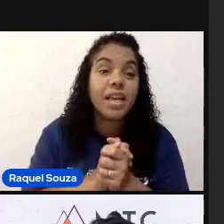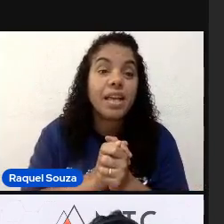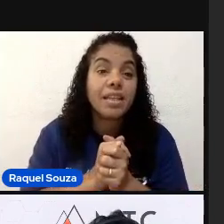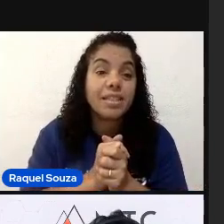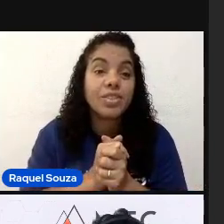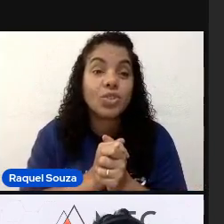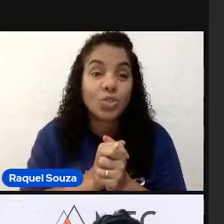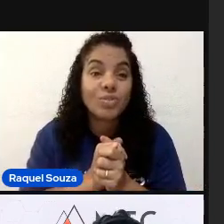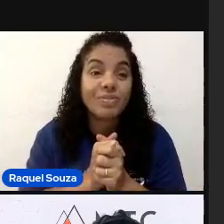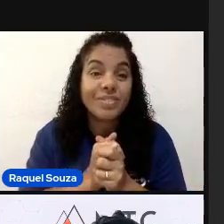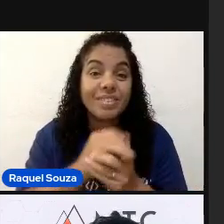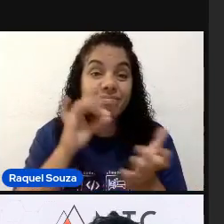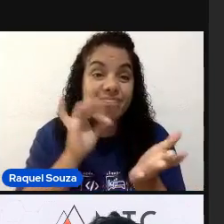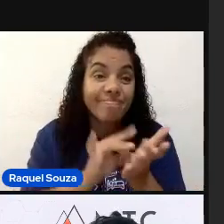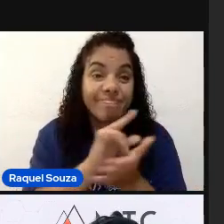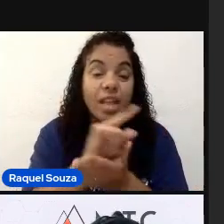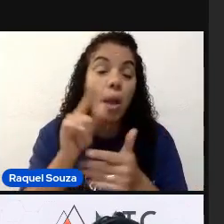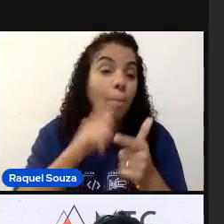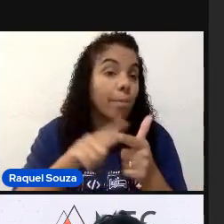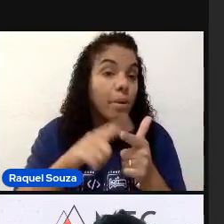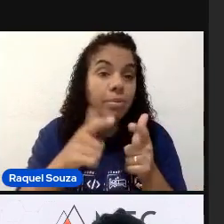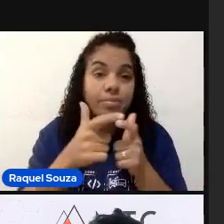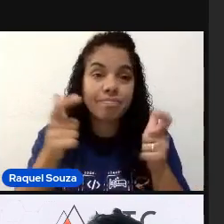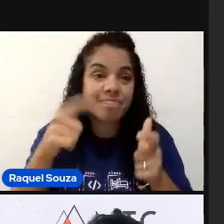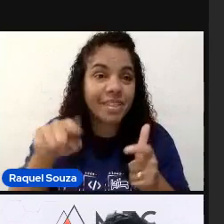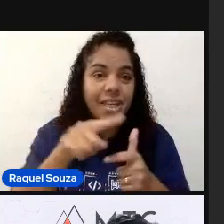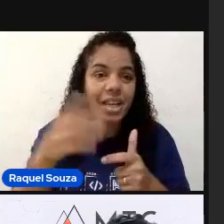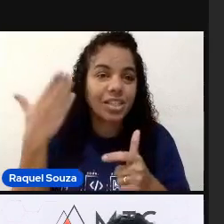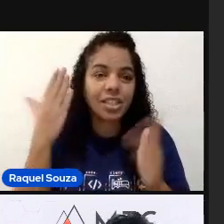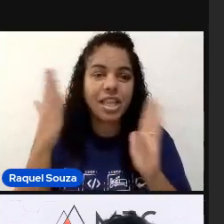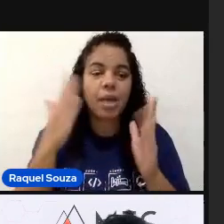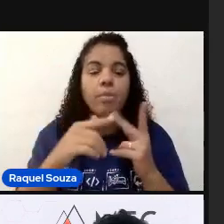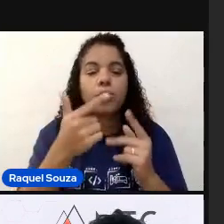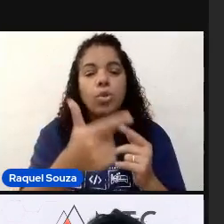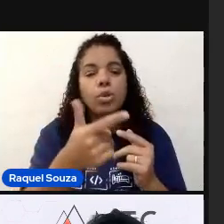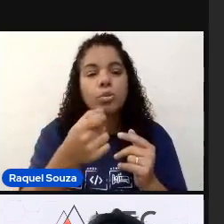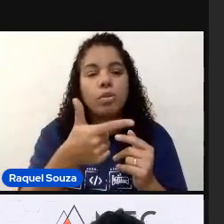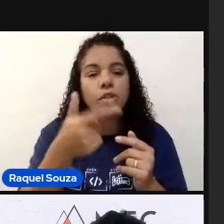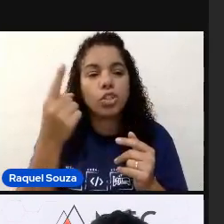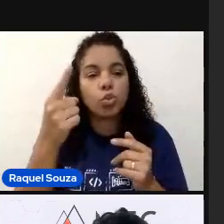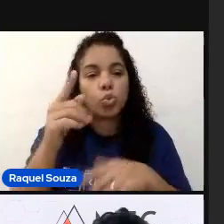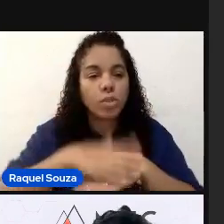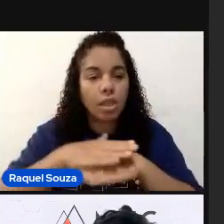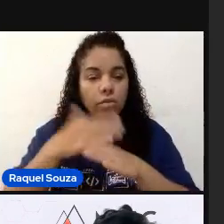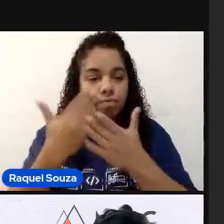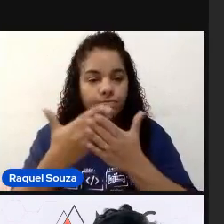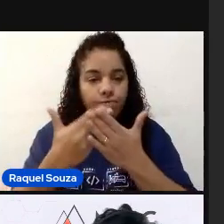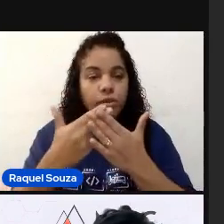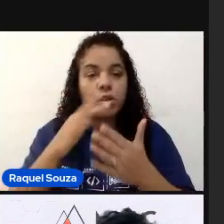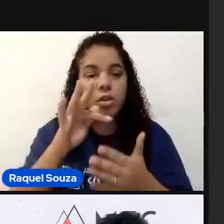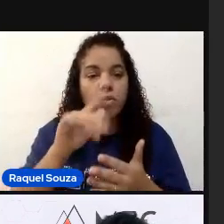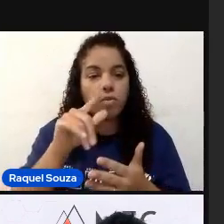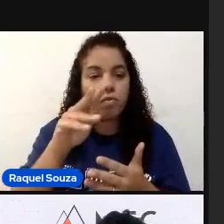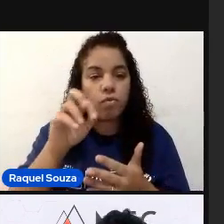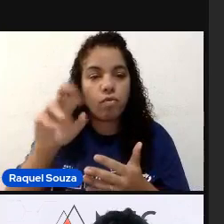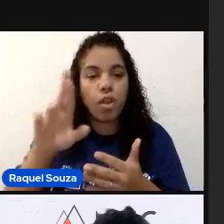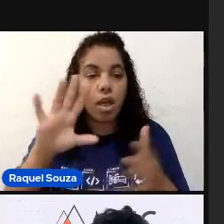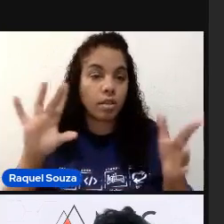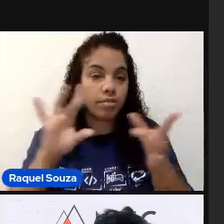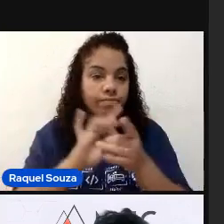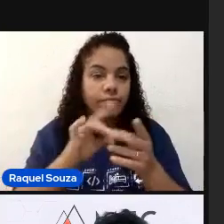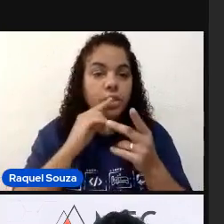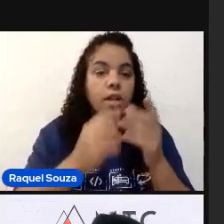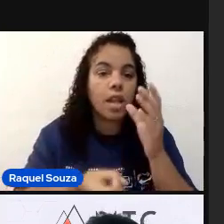Isso realmente foi um problema muito grande na época. Em 2021, quando eu estava estudando essas ferramentas. O Flutter Integration ainda lançou em